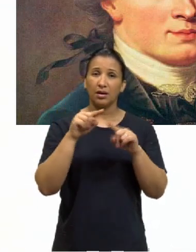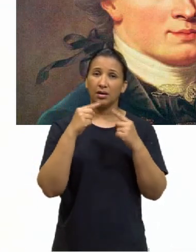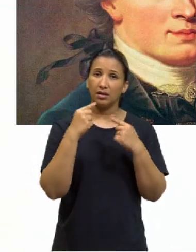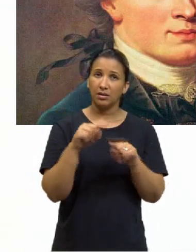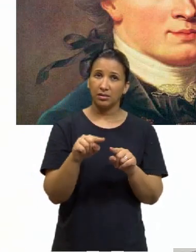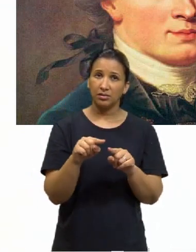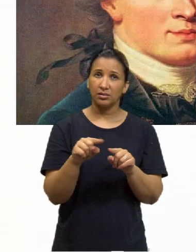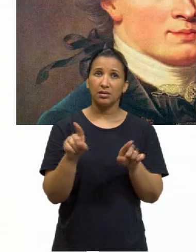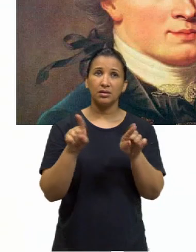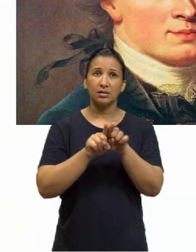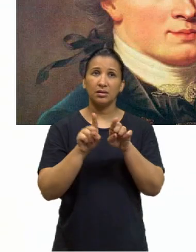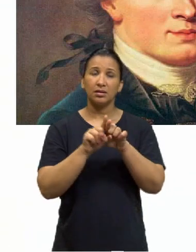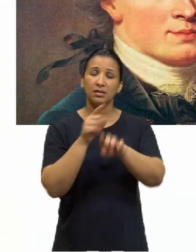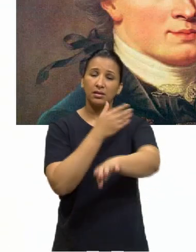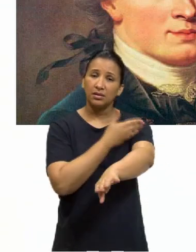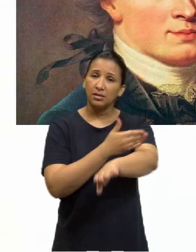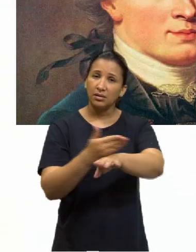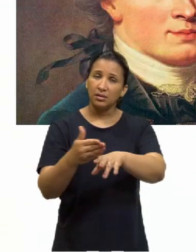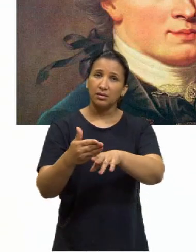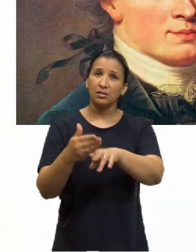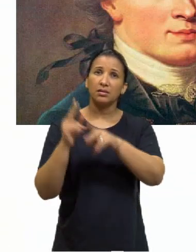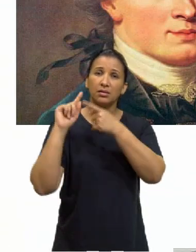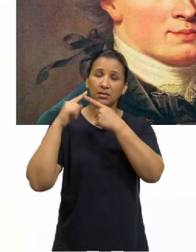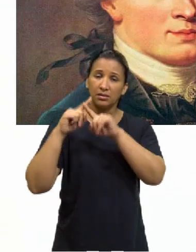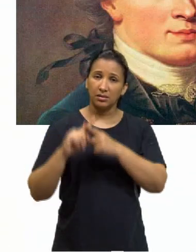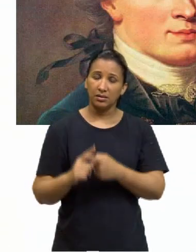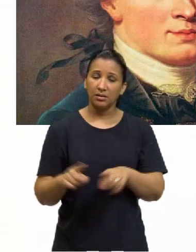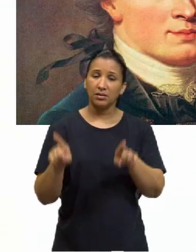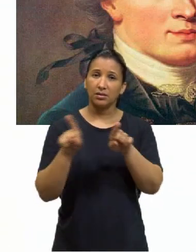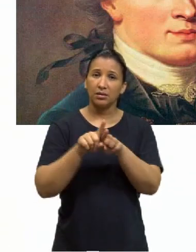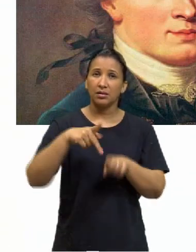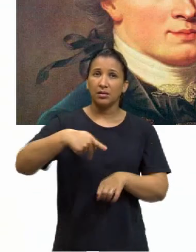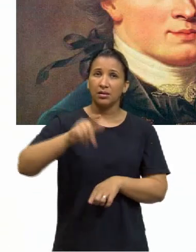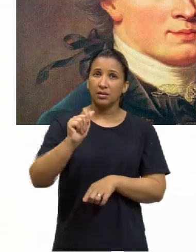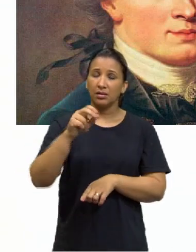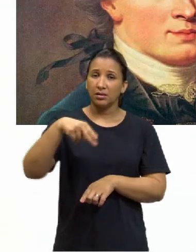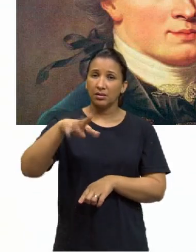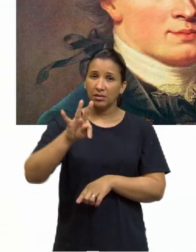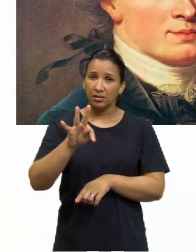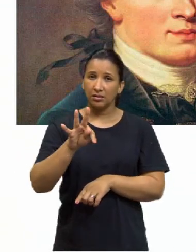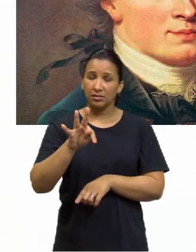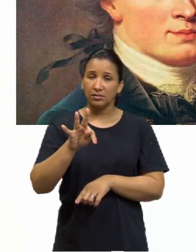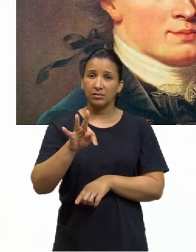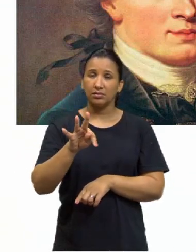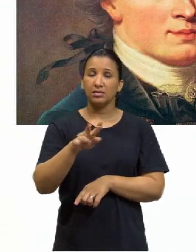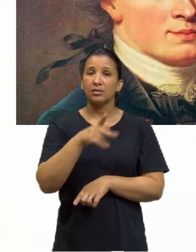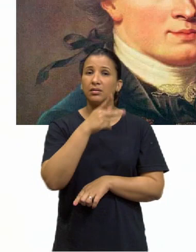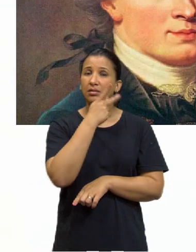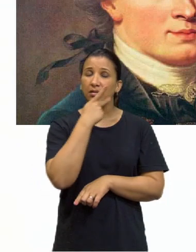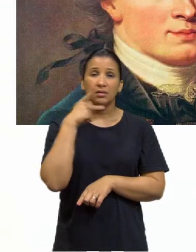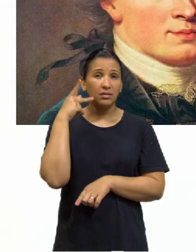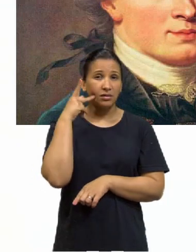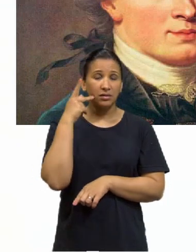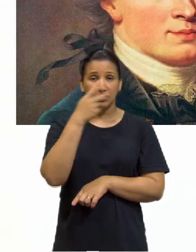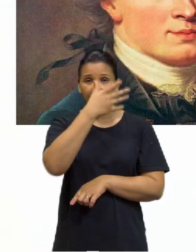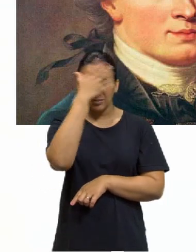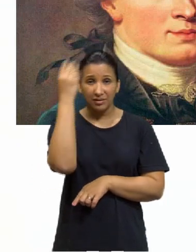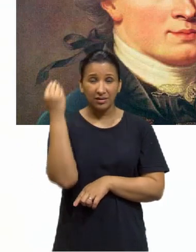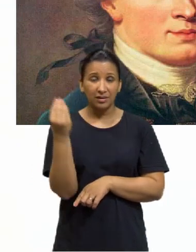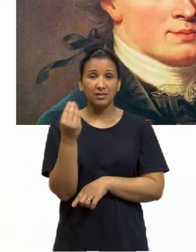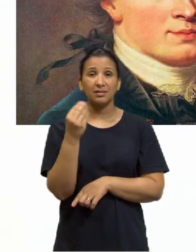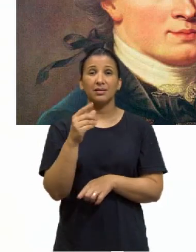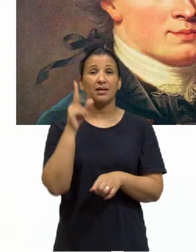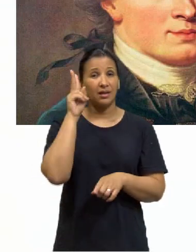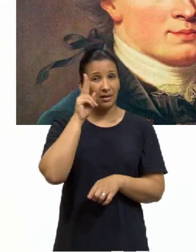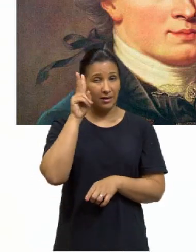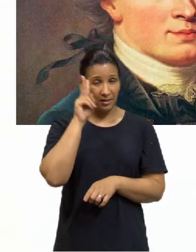metafísica dos costumes, muito conhecido, canta, falei lá em outras aulas, gente, não esqueçam, canta, lembre-se, canta, que vai